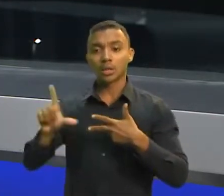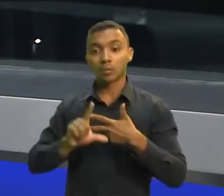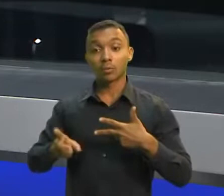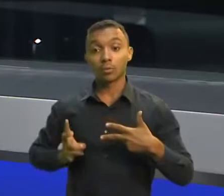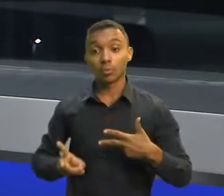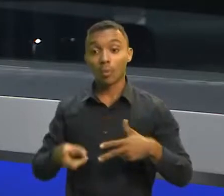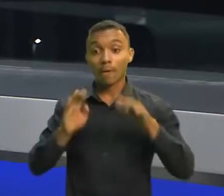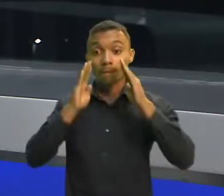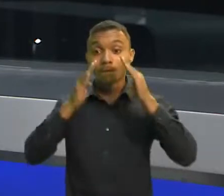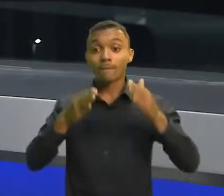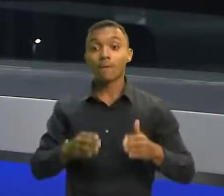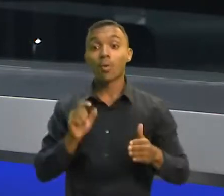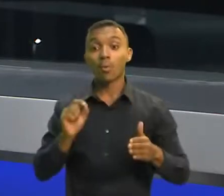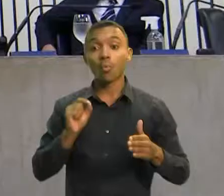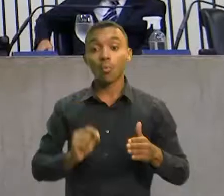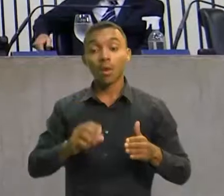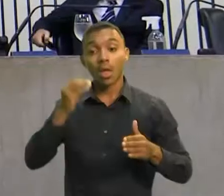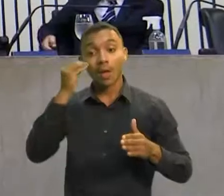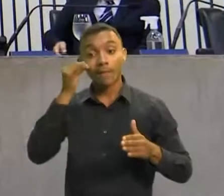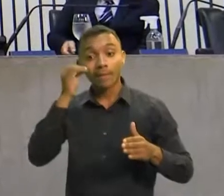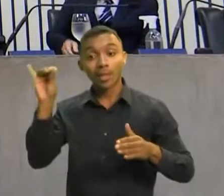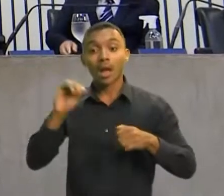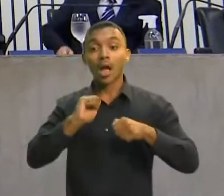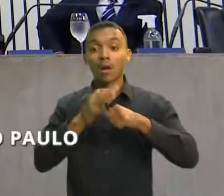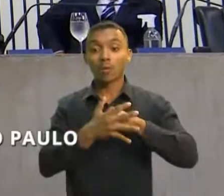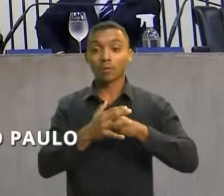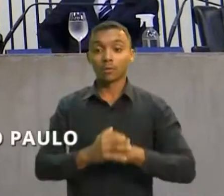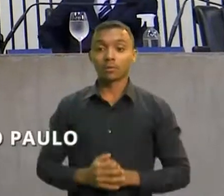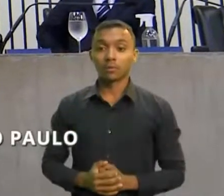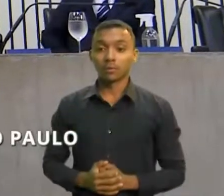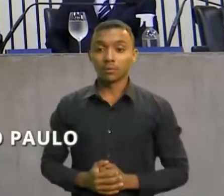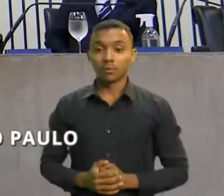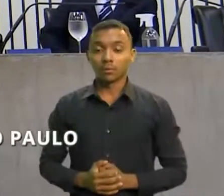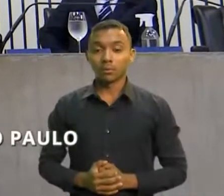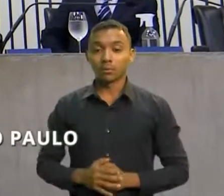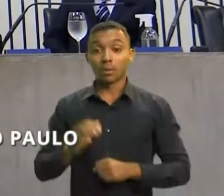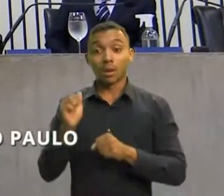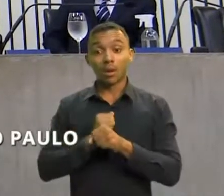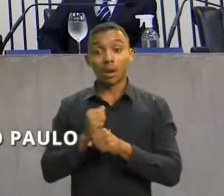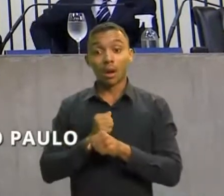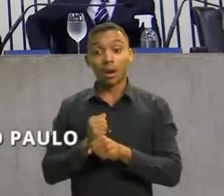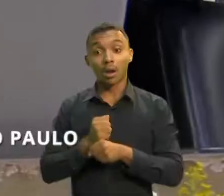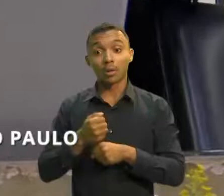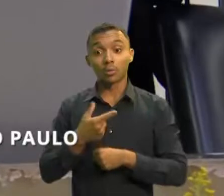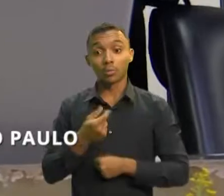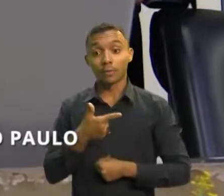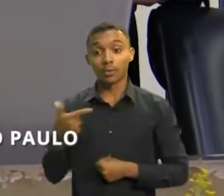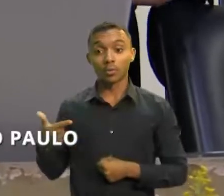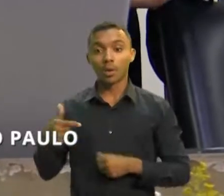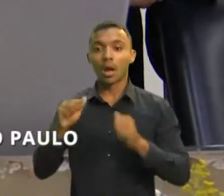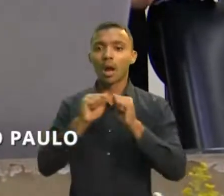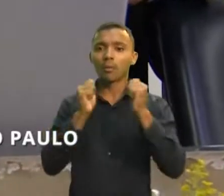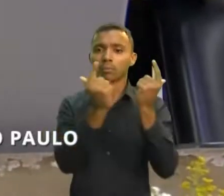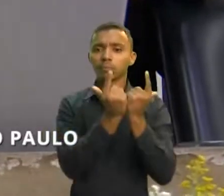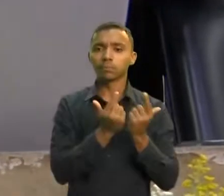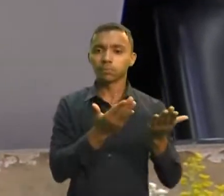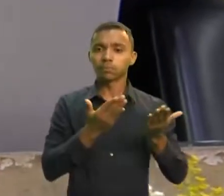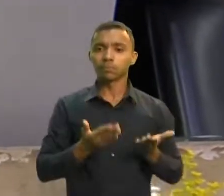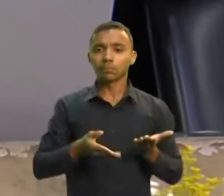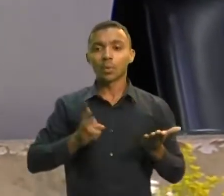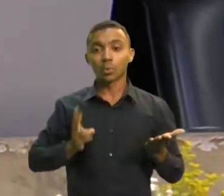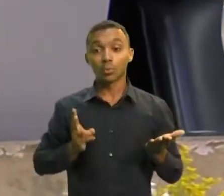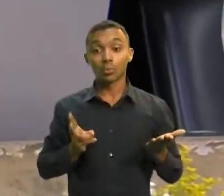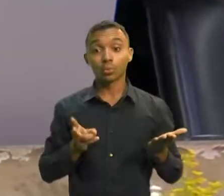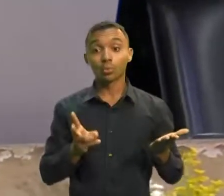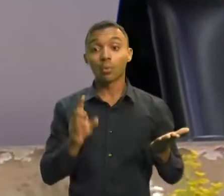enfrentamento à Covid-19. Neste ano, as sessões plenárias da Assembleia Legislativa vão continuar sendo realizadas